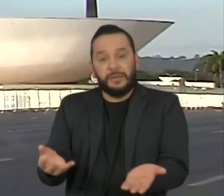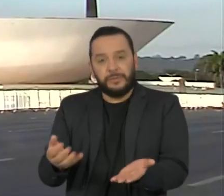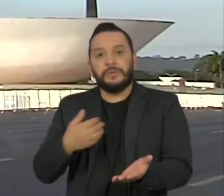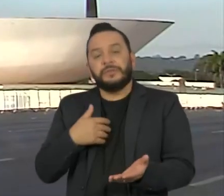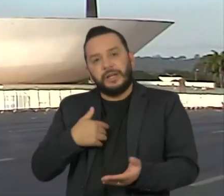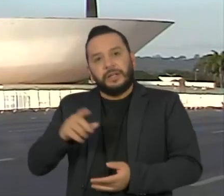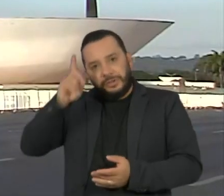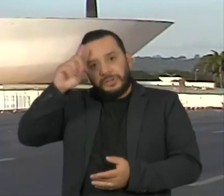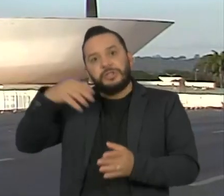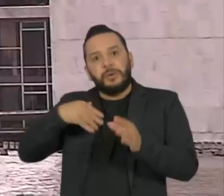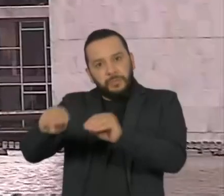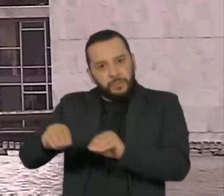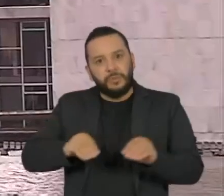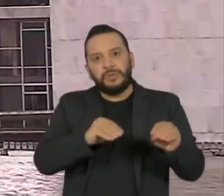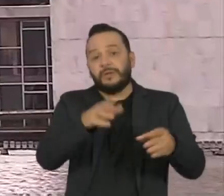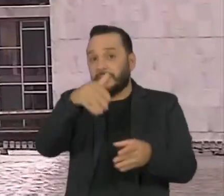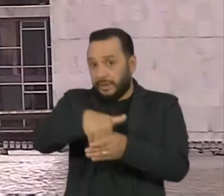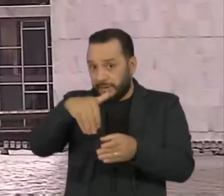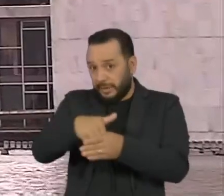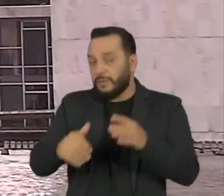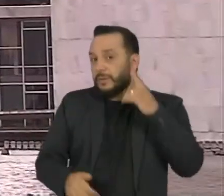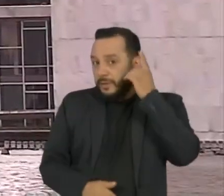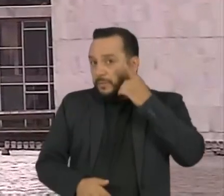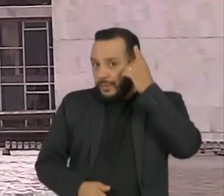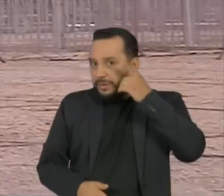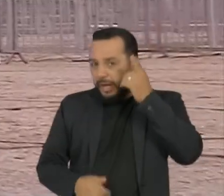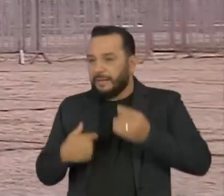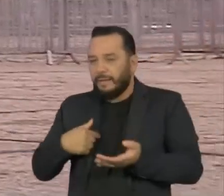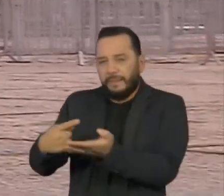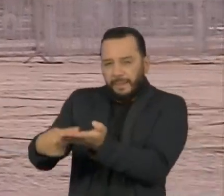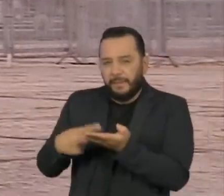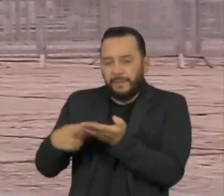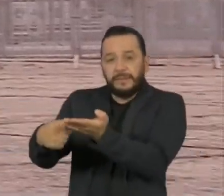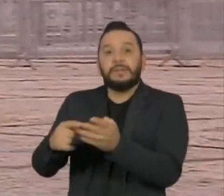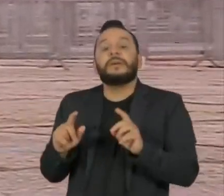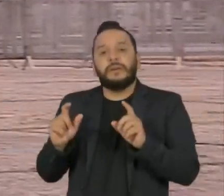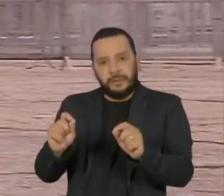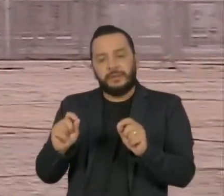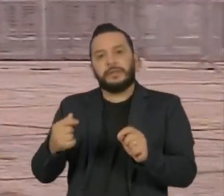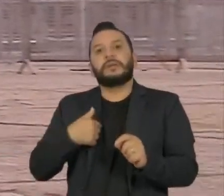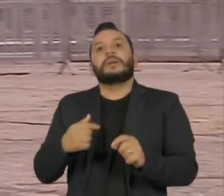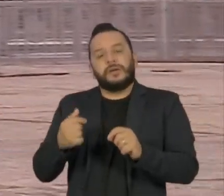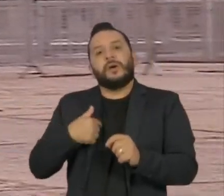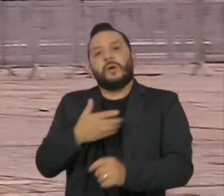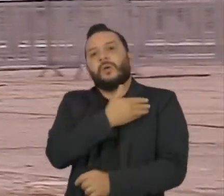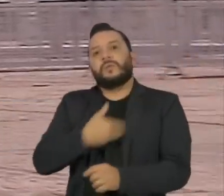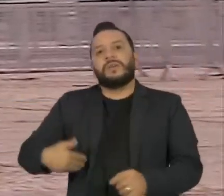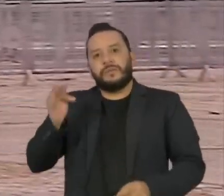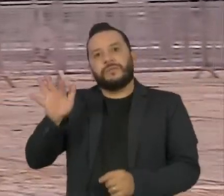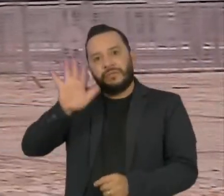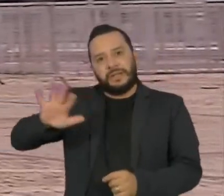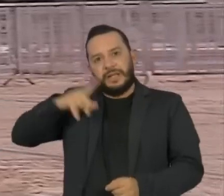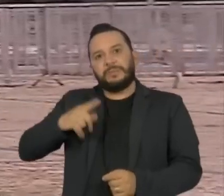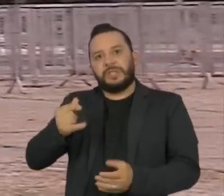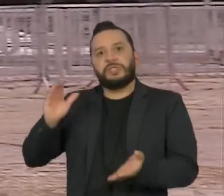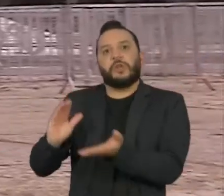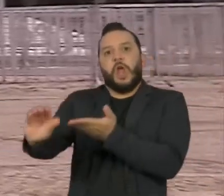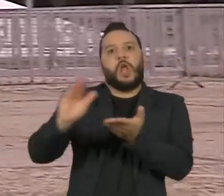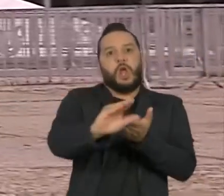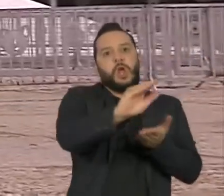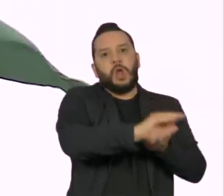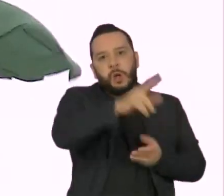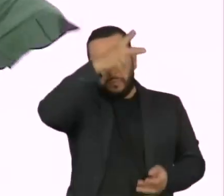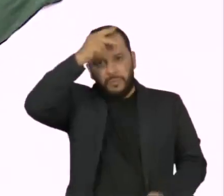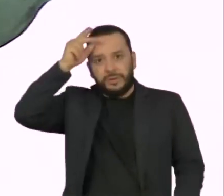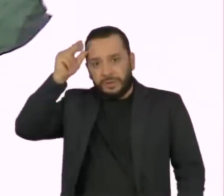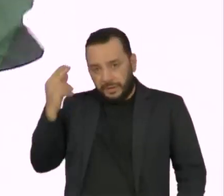adiamento da eleição municipal, os deputados do Centrão negociam o aumento de repasses do governo federal aos municípios. Com